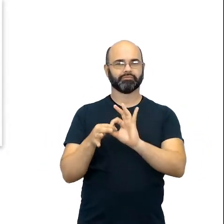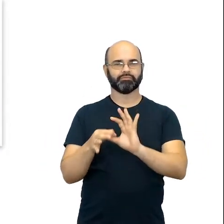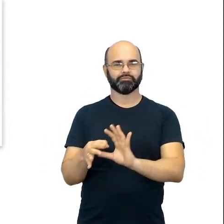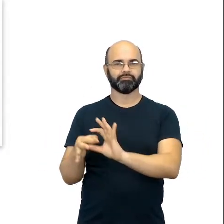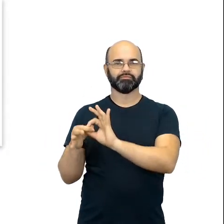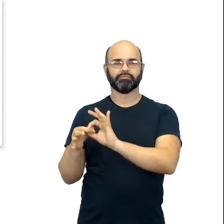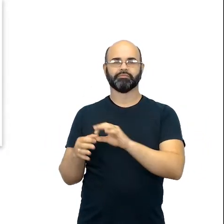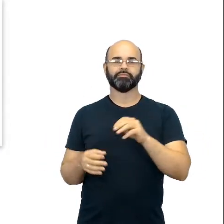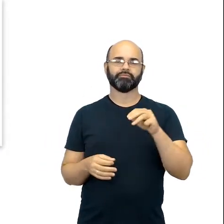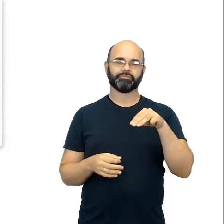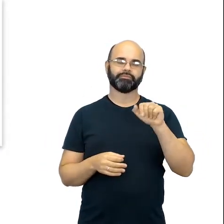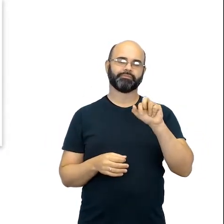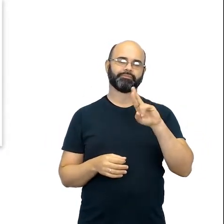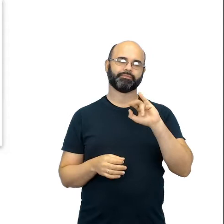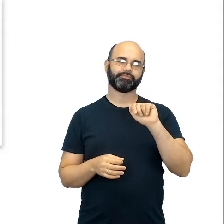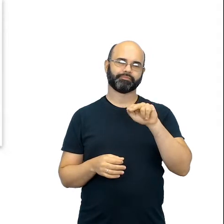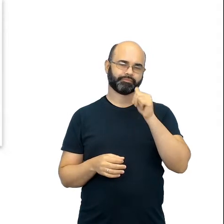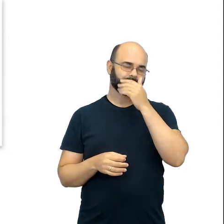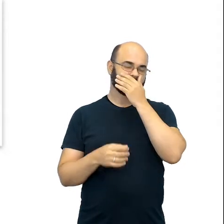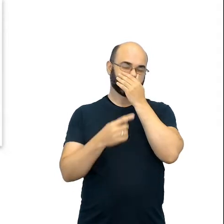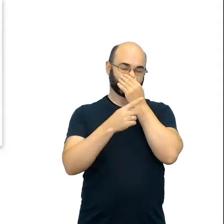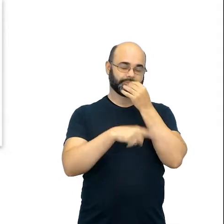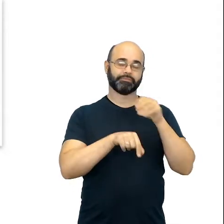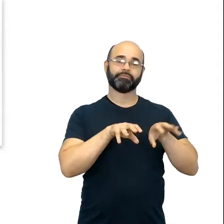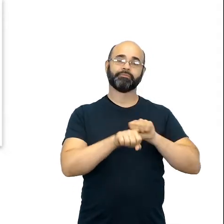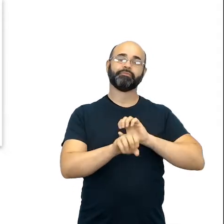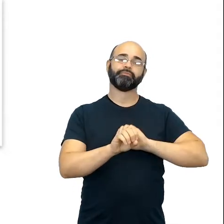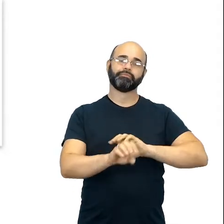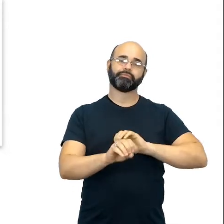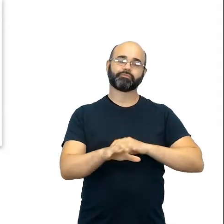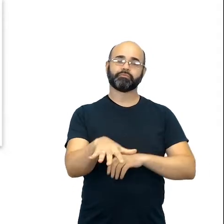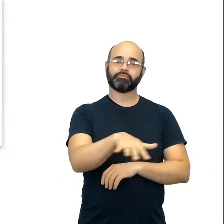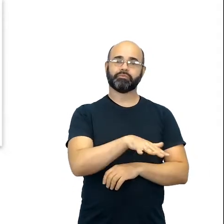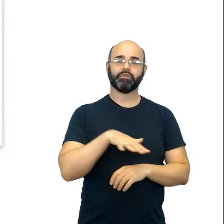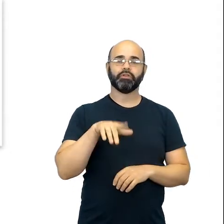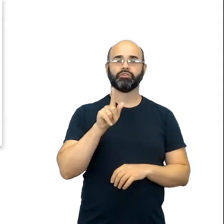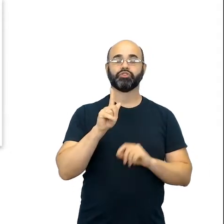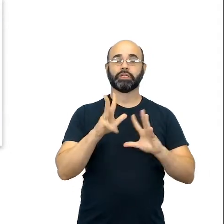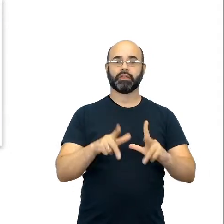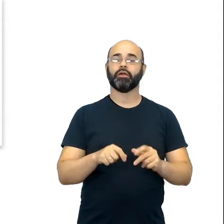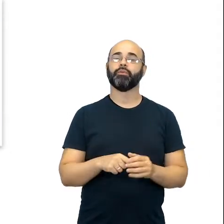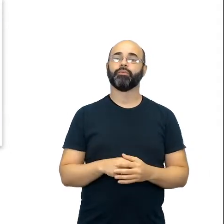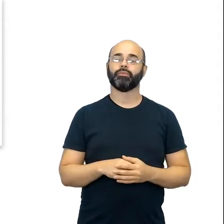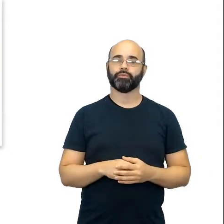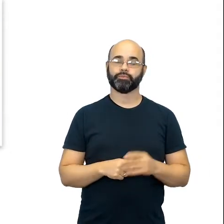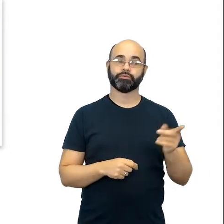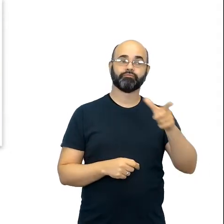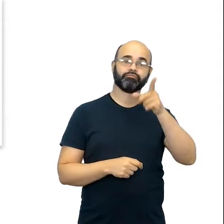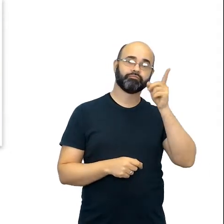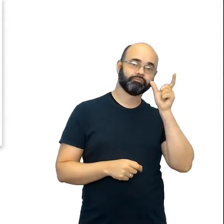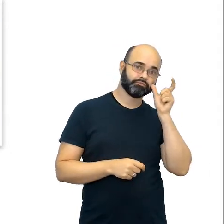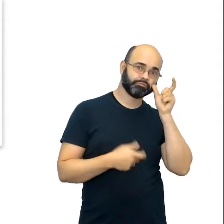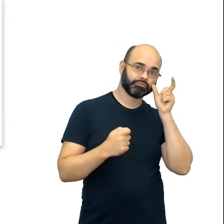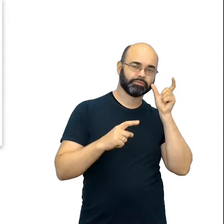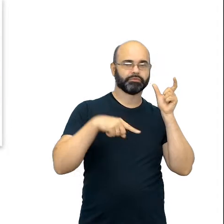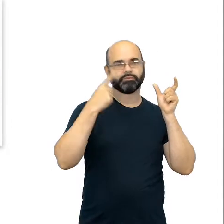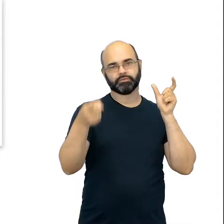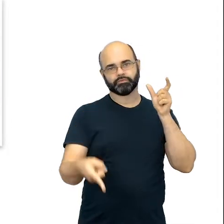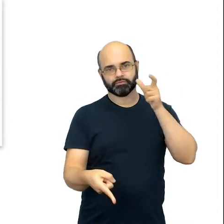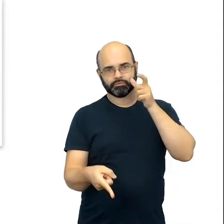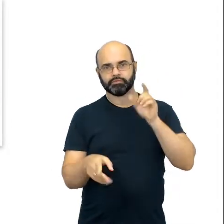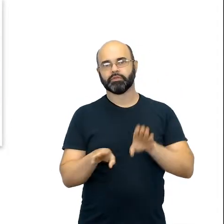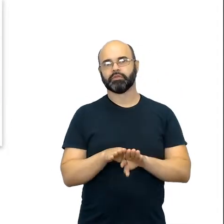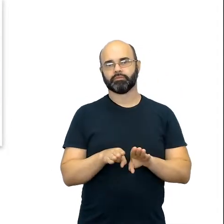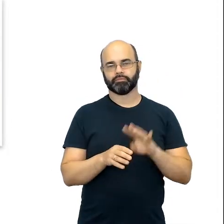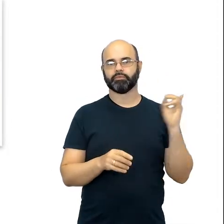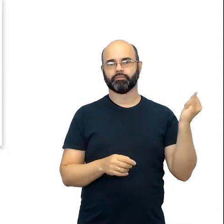Mariana faz na formação geral, na semana que a gente chama de semana A. E aí, o que ela trouxe?